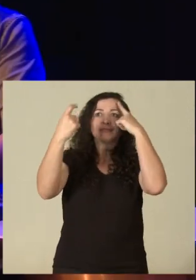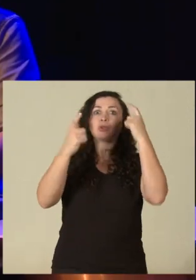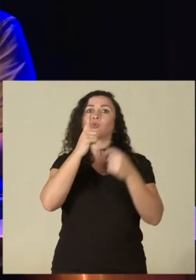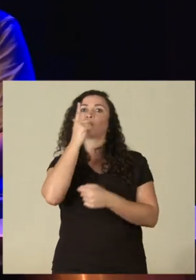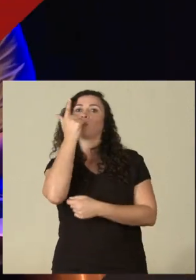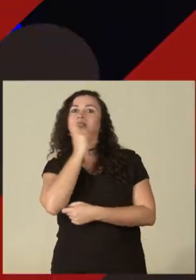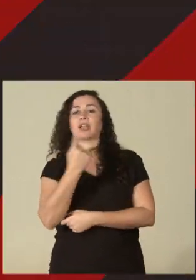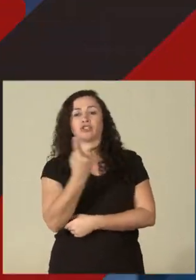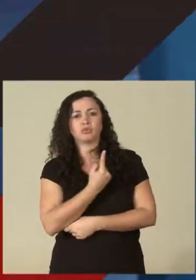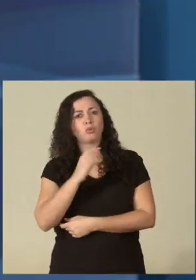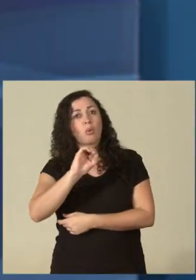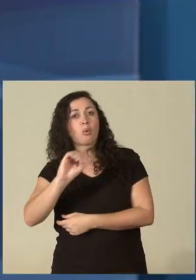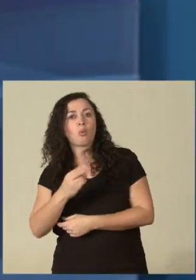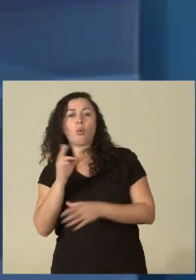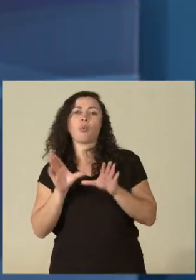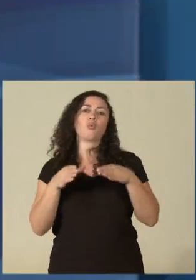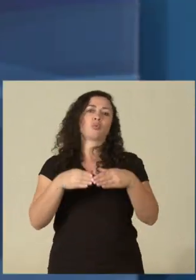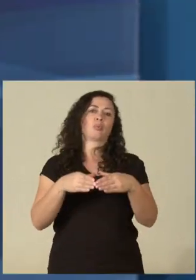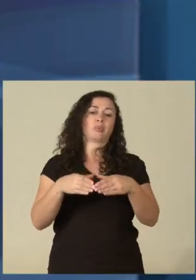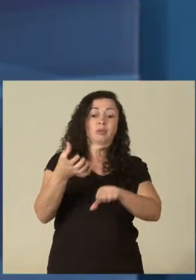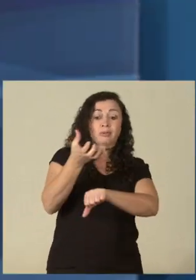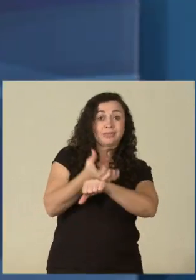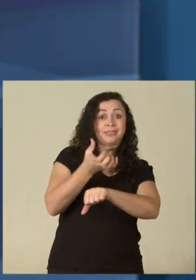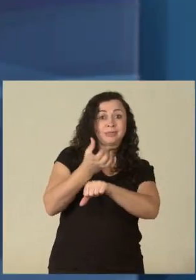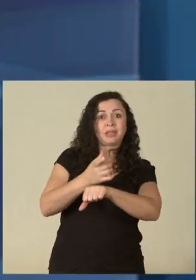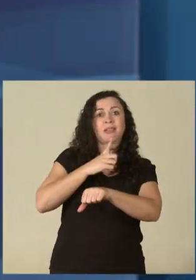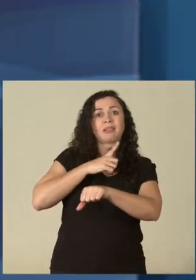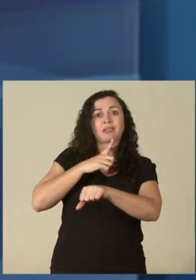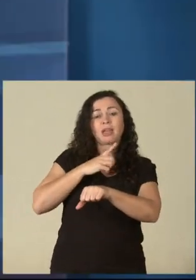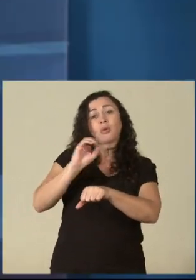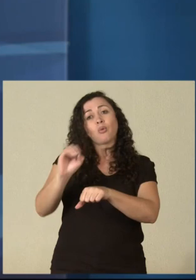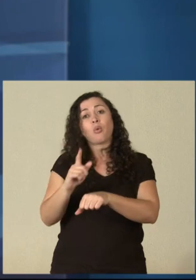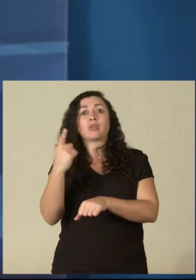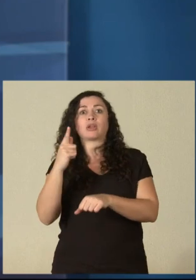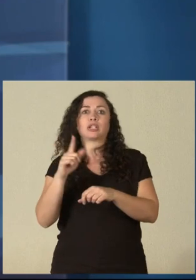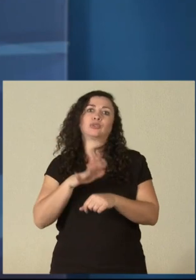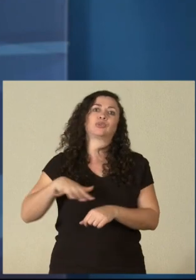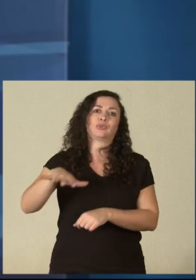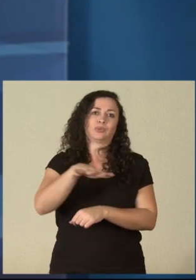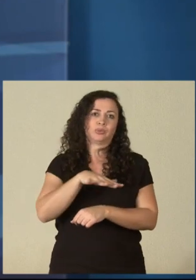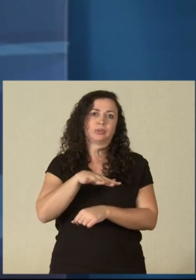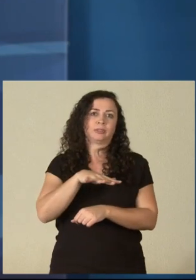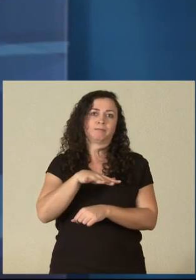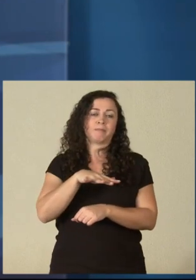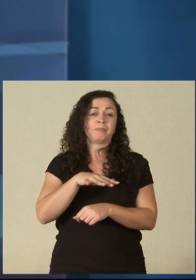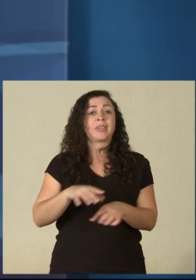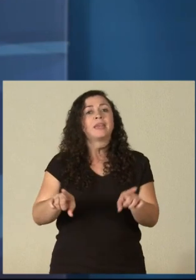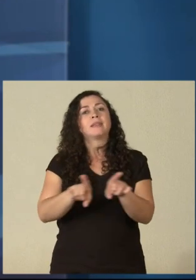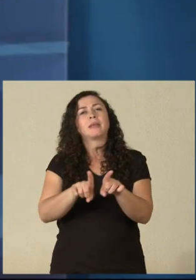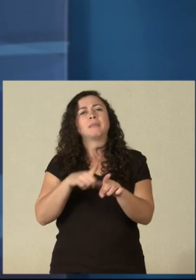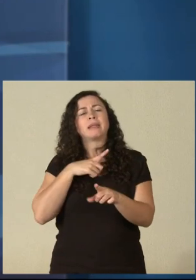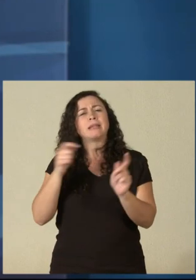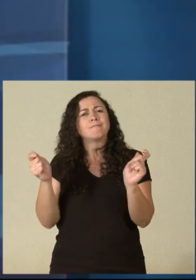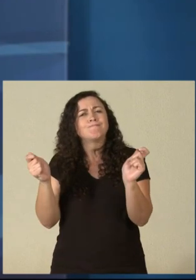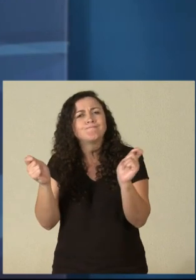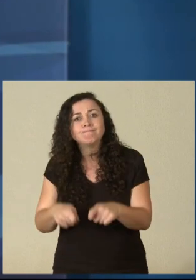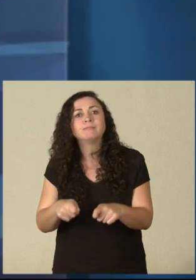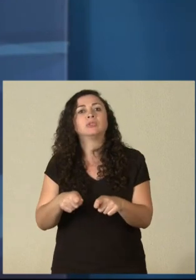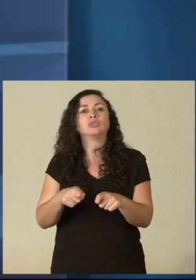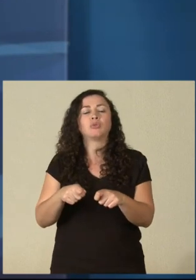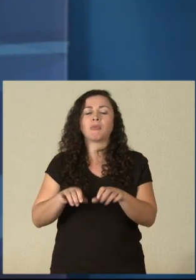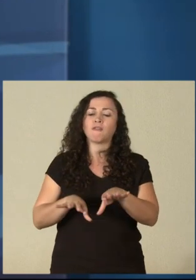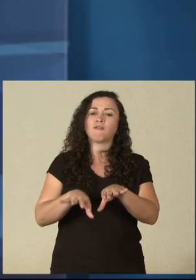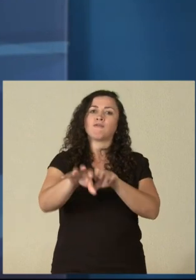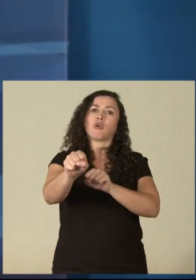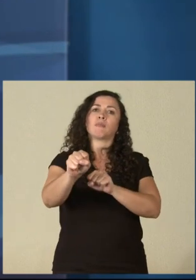individuais, derivadas de disciplinas ou então da graduação. Tem como uma potência uma formação muito